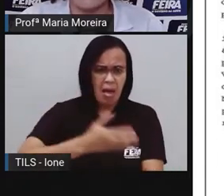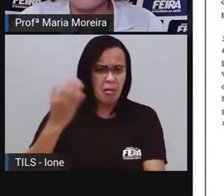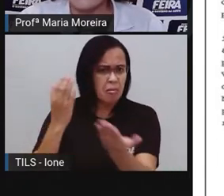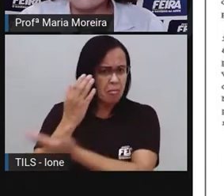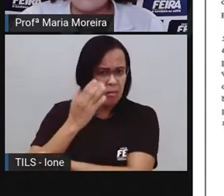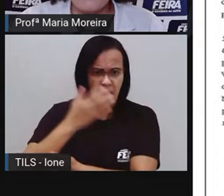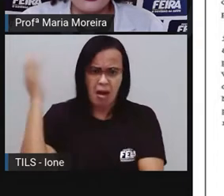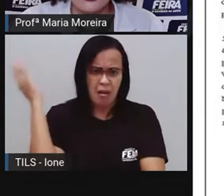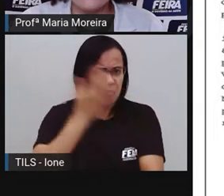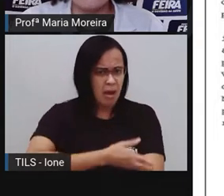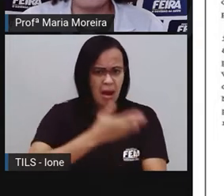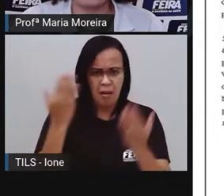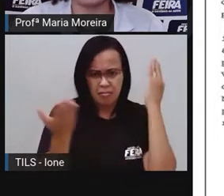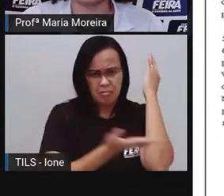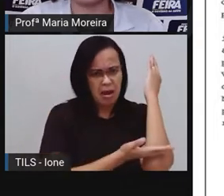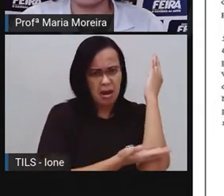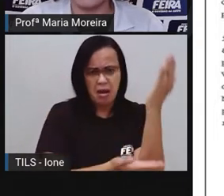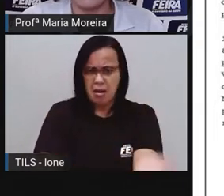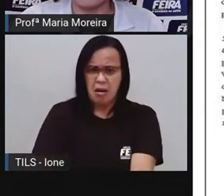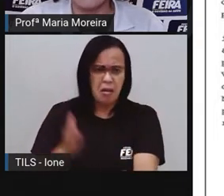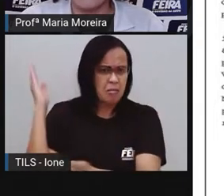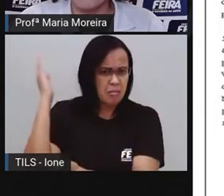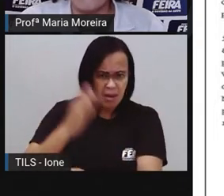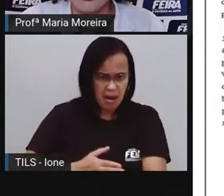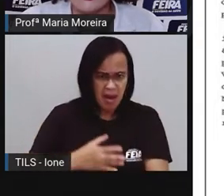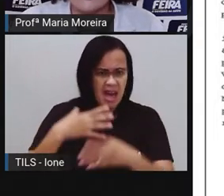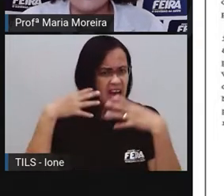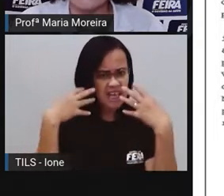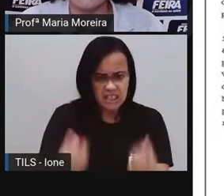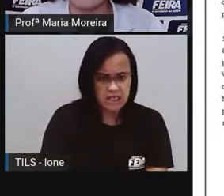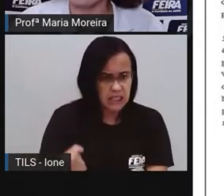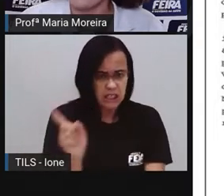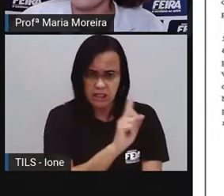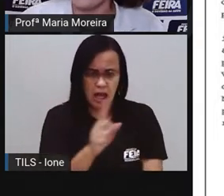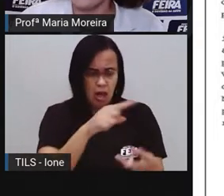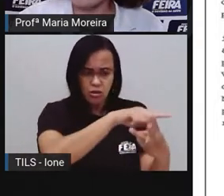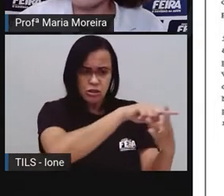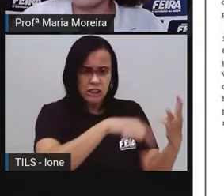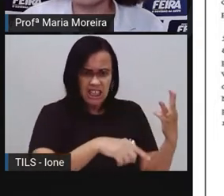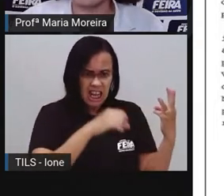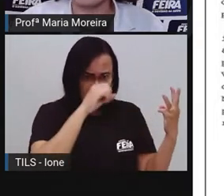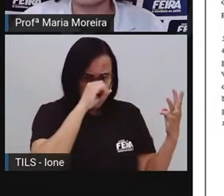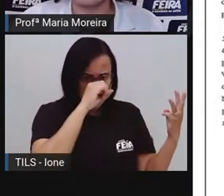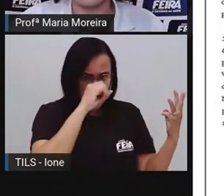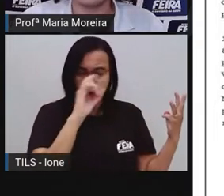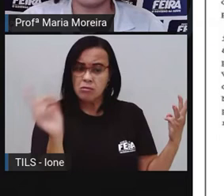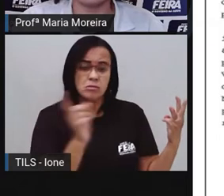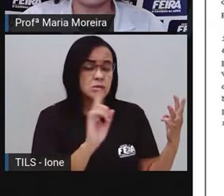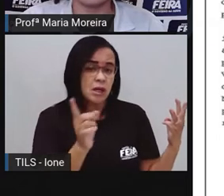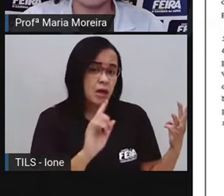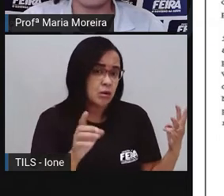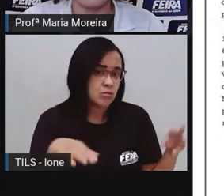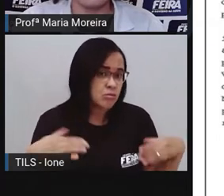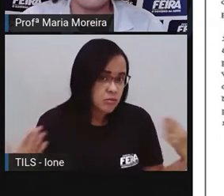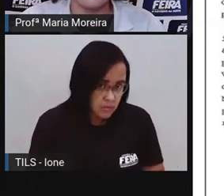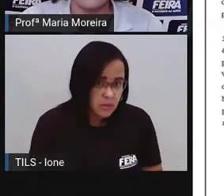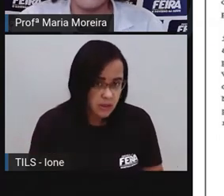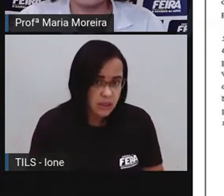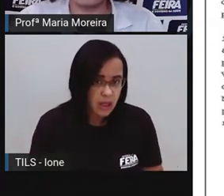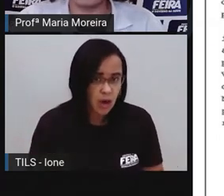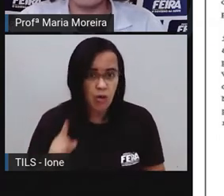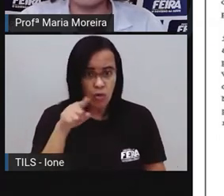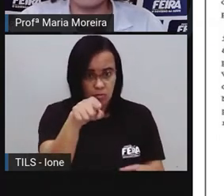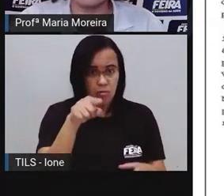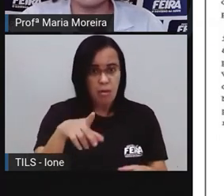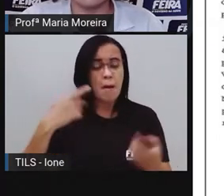clientes. Não adianta bufar nem soprar, ou vossa senhoria paga amigavelmente a indenização pedida